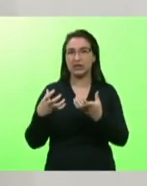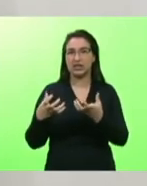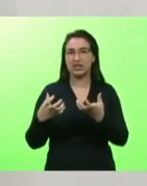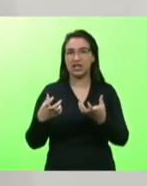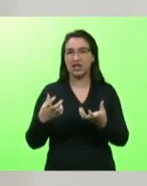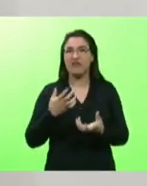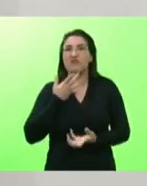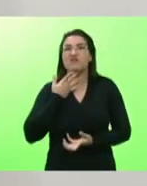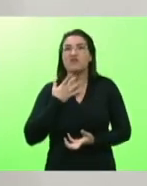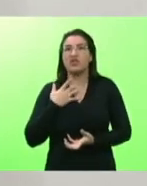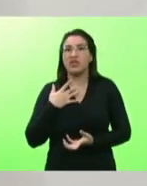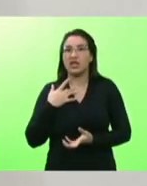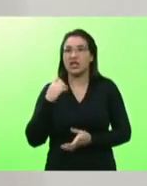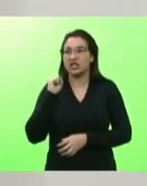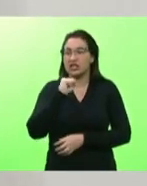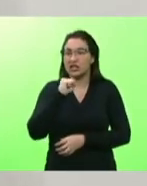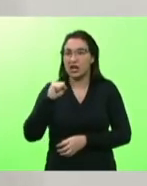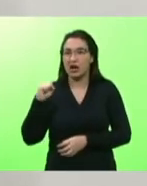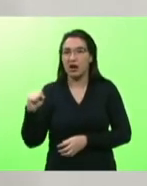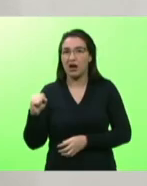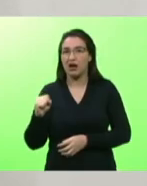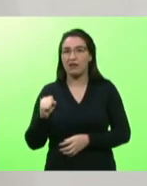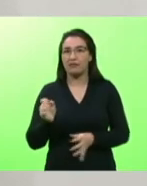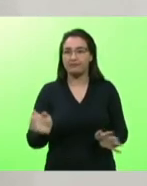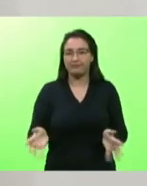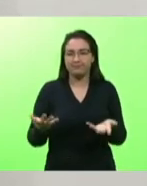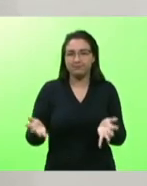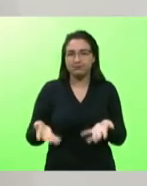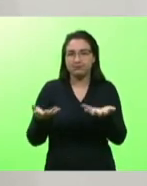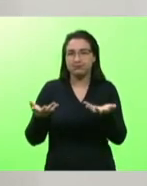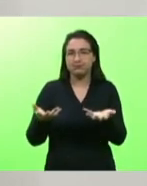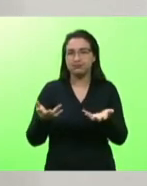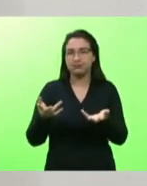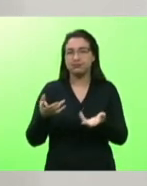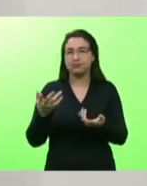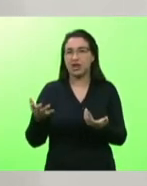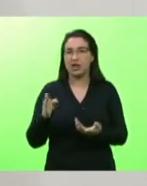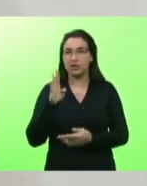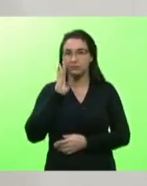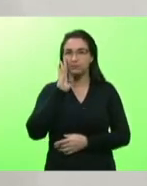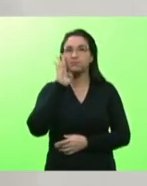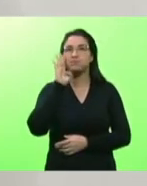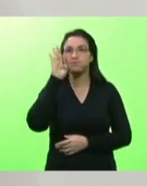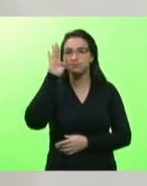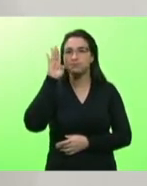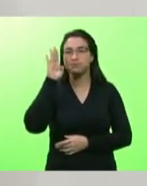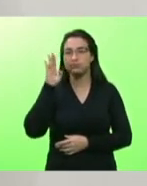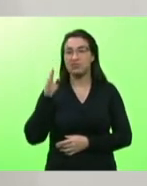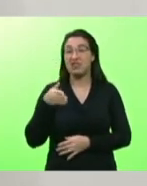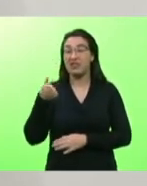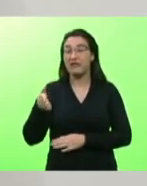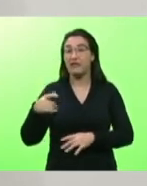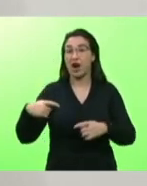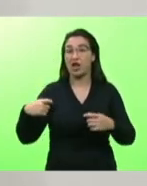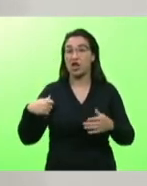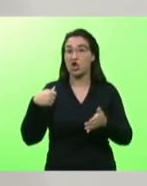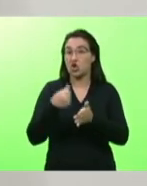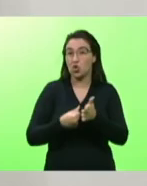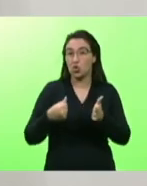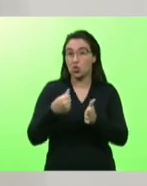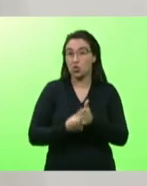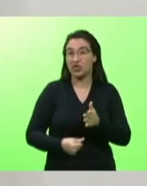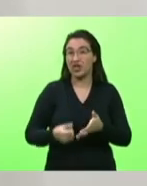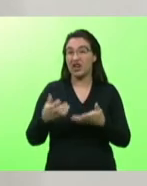estimulavam os soldados e eles iam para a guerra que falavam assim não ele está lutando porque ele luta pelo